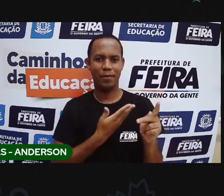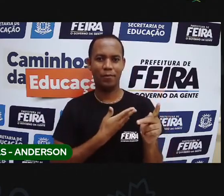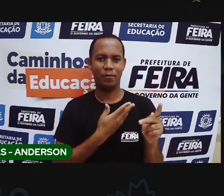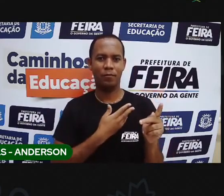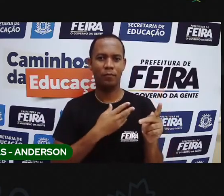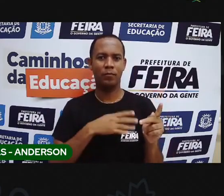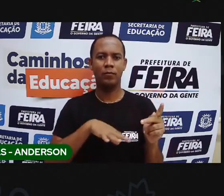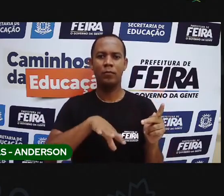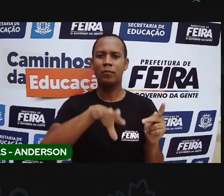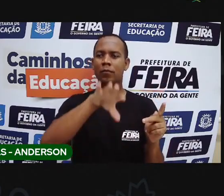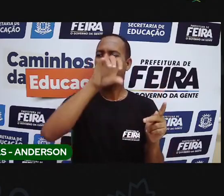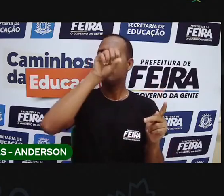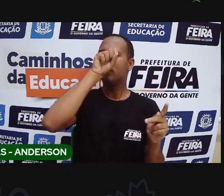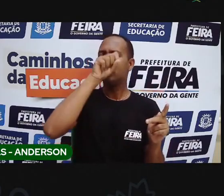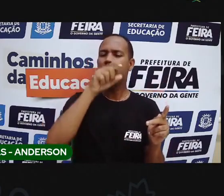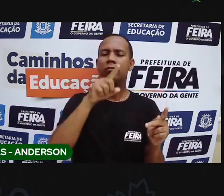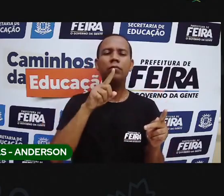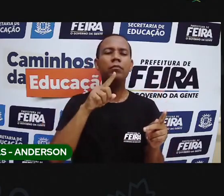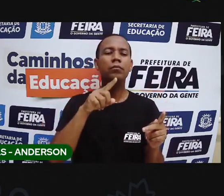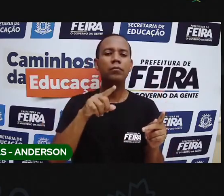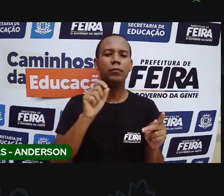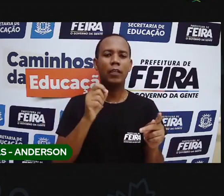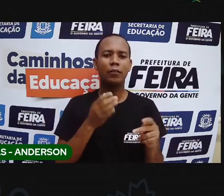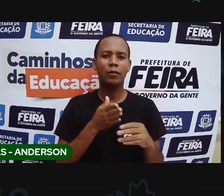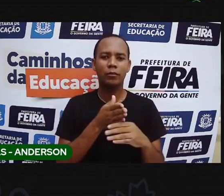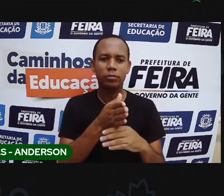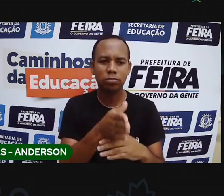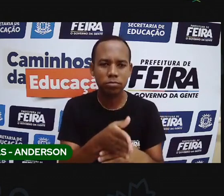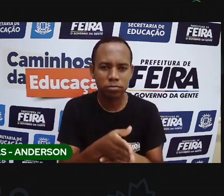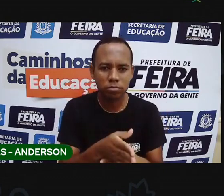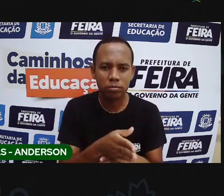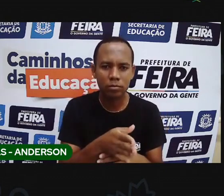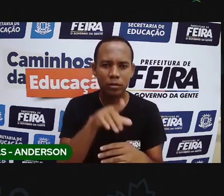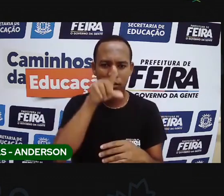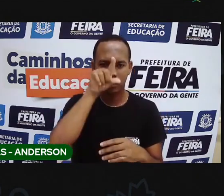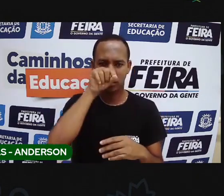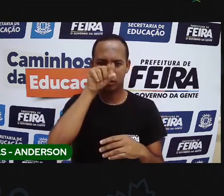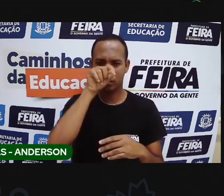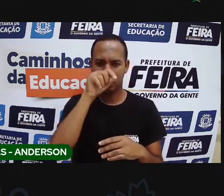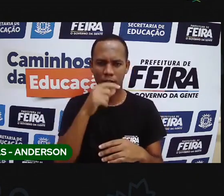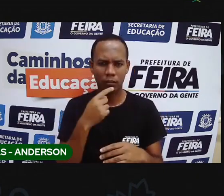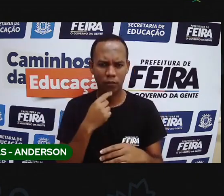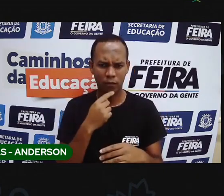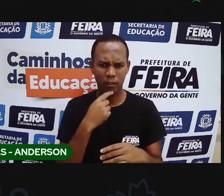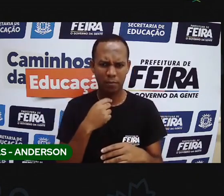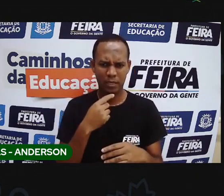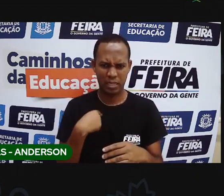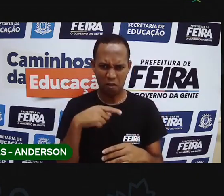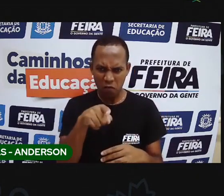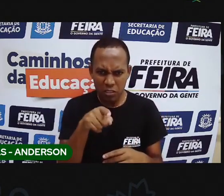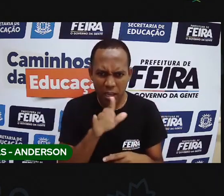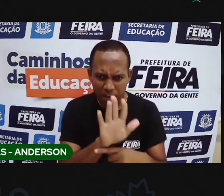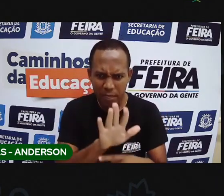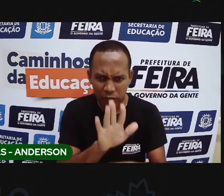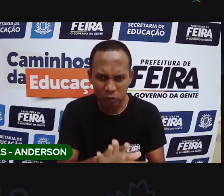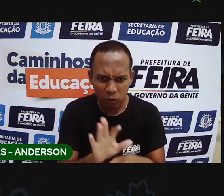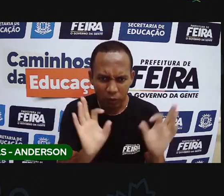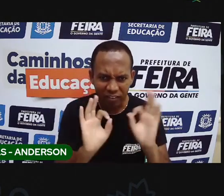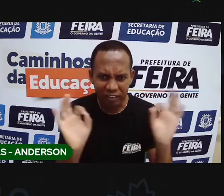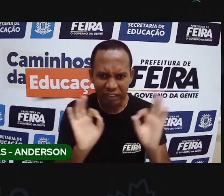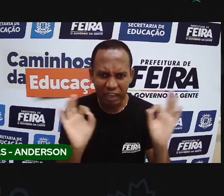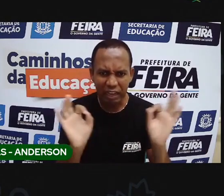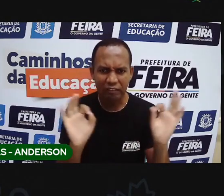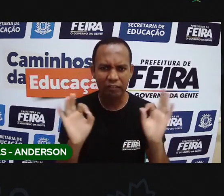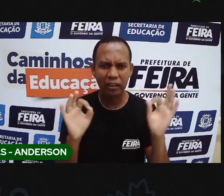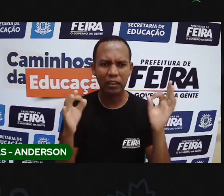cheiro estava bom demais. Então, a galinha Ruiva disse, já que ninguém me ajudou a preparar o bolo e